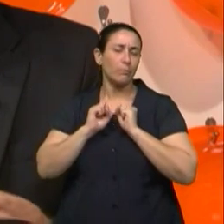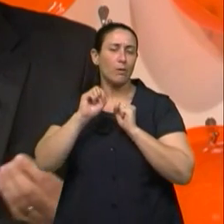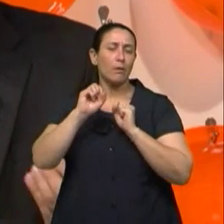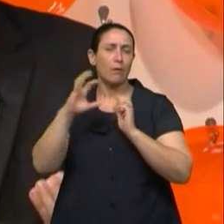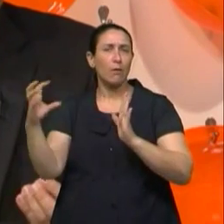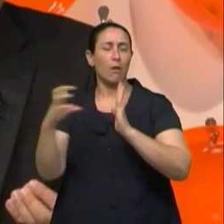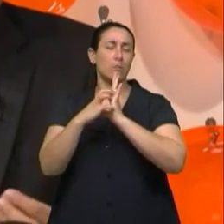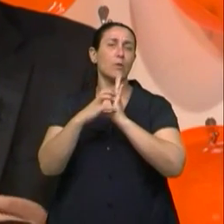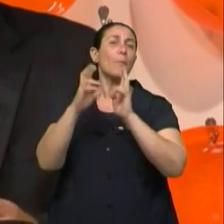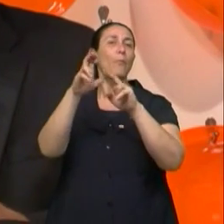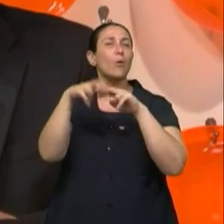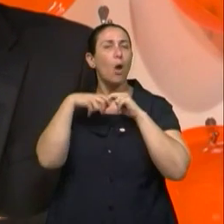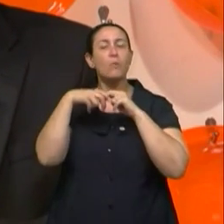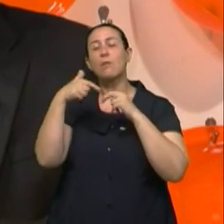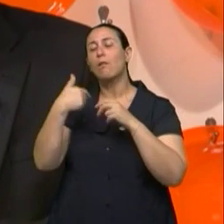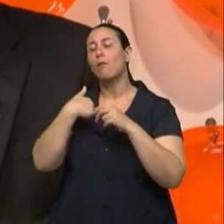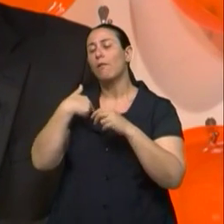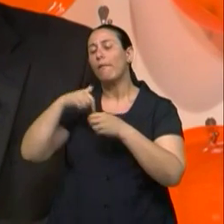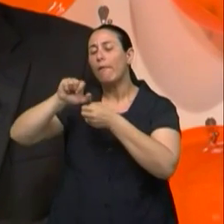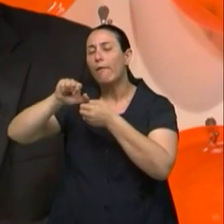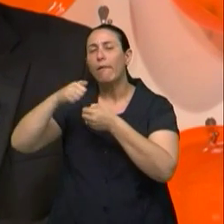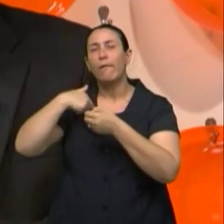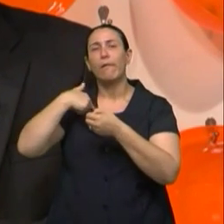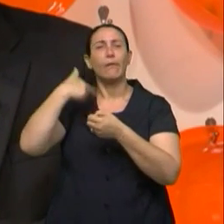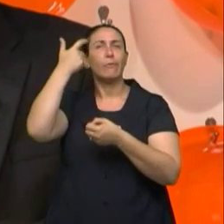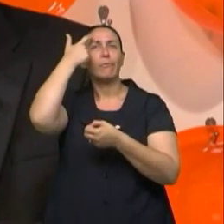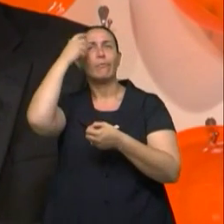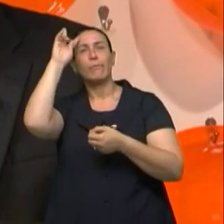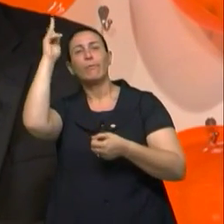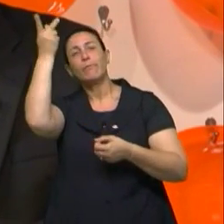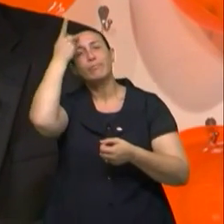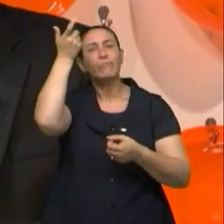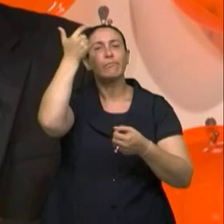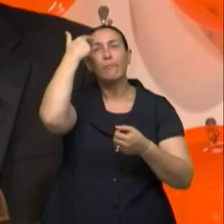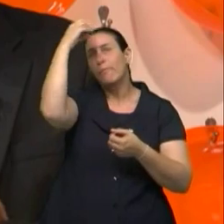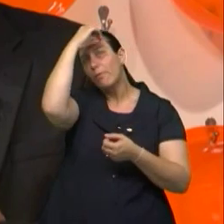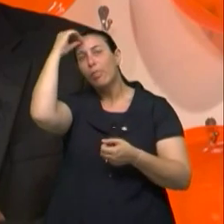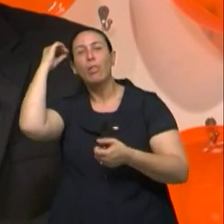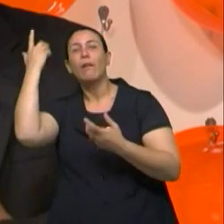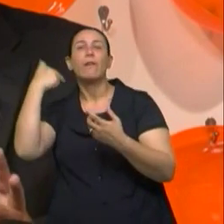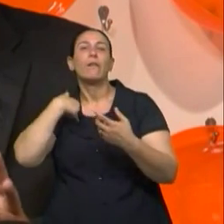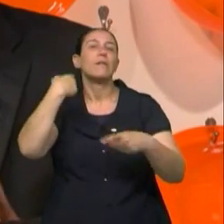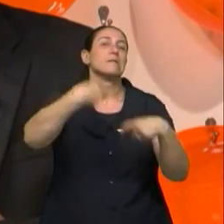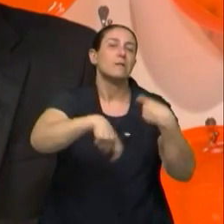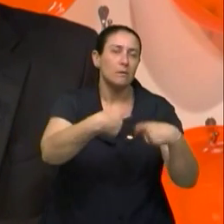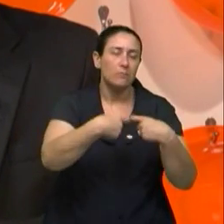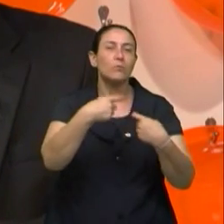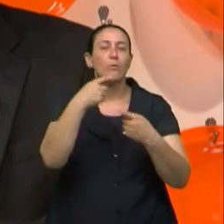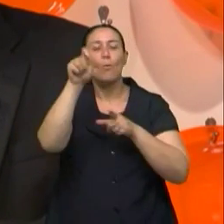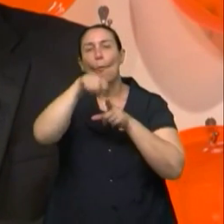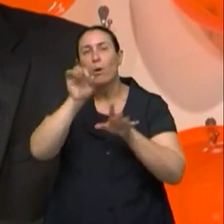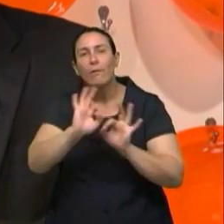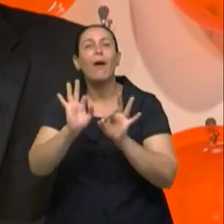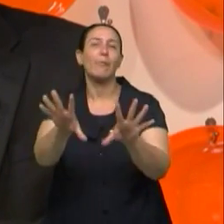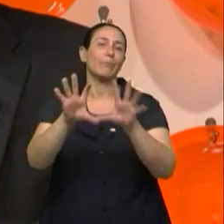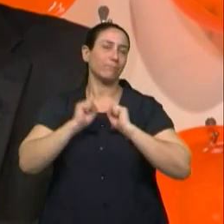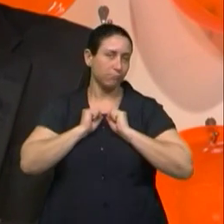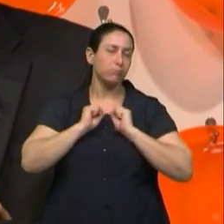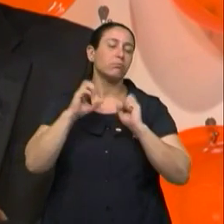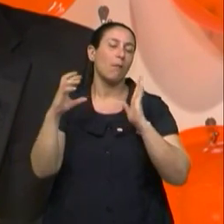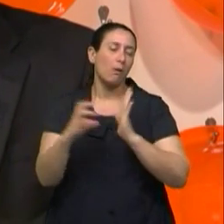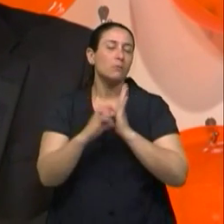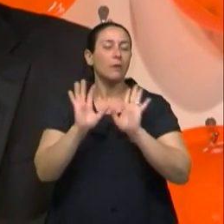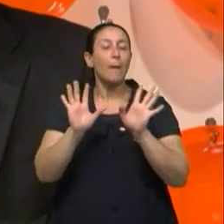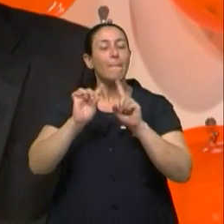HIV, mas pela relação desprotegida. Então, atualmente a via sexual, com certeza,